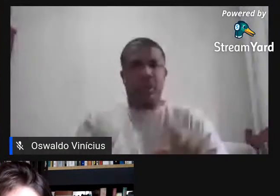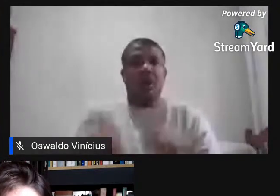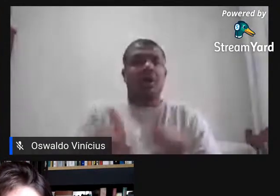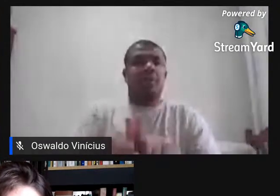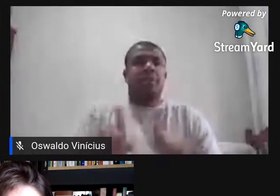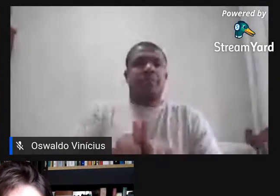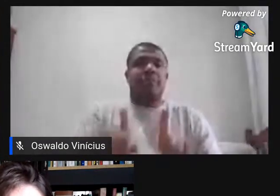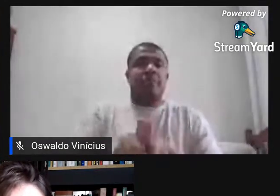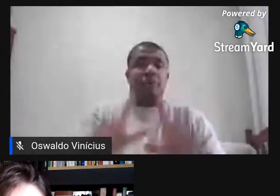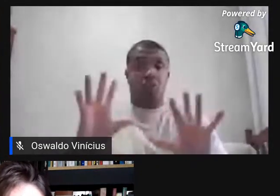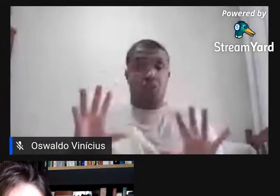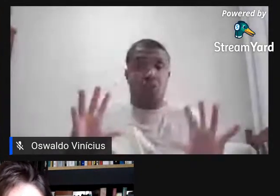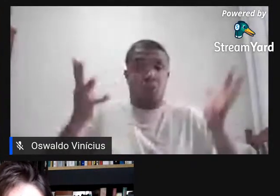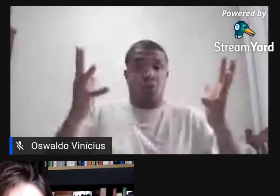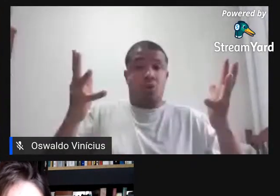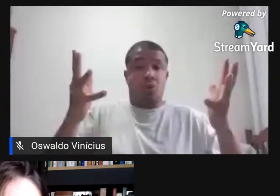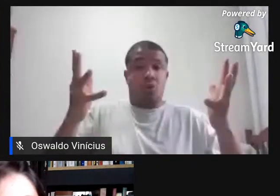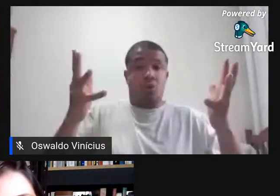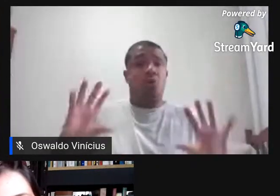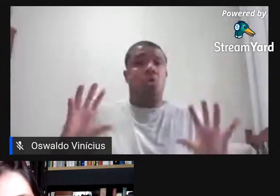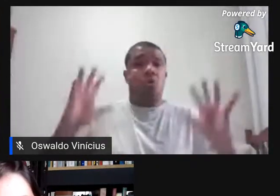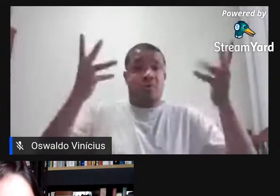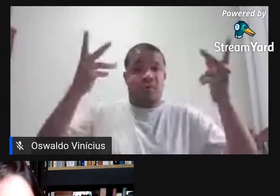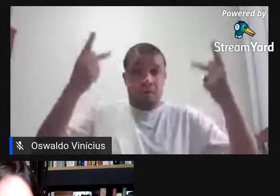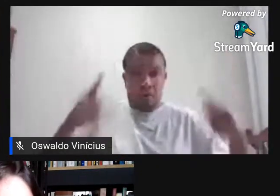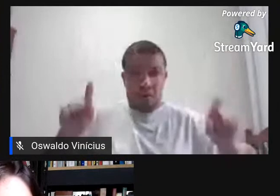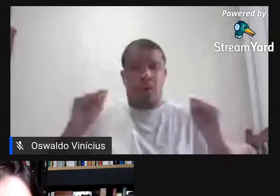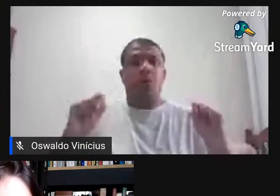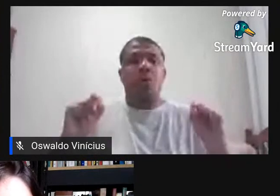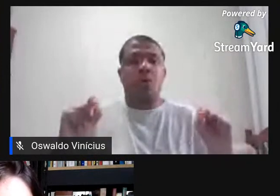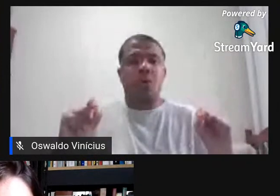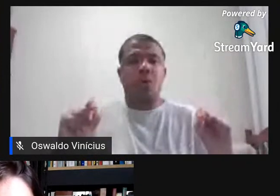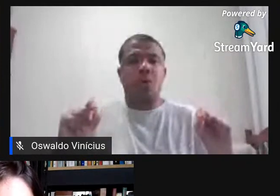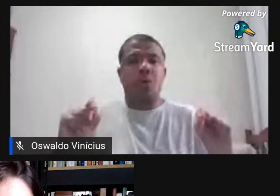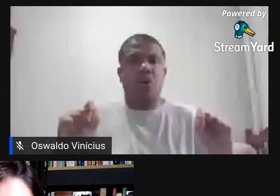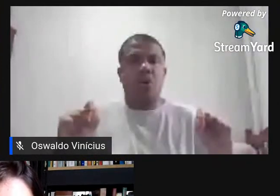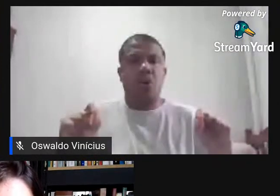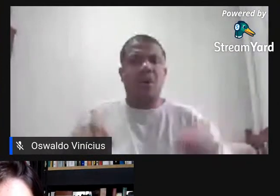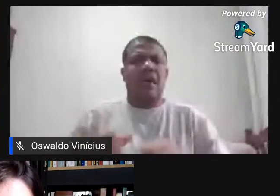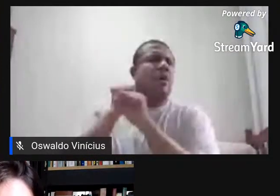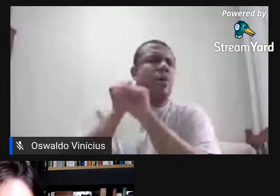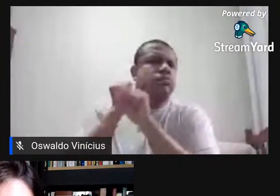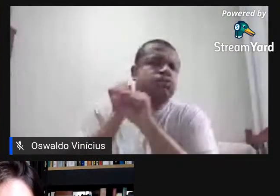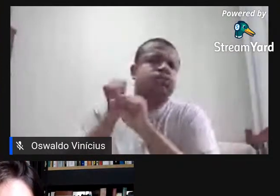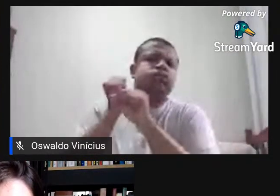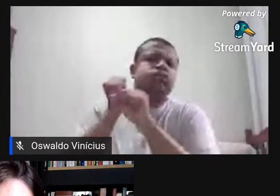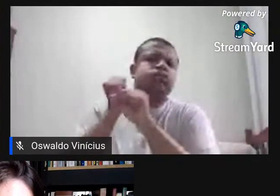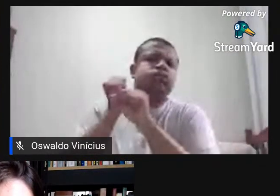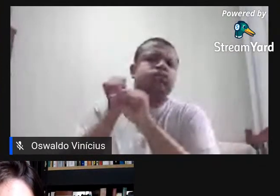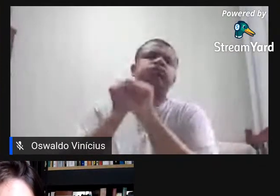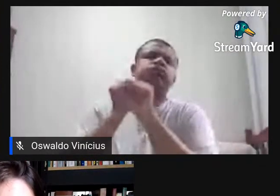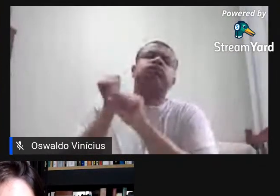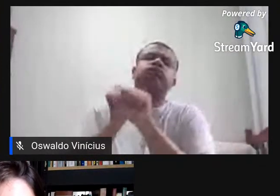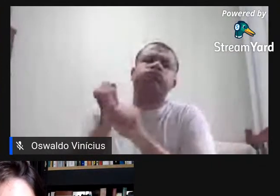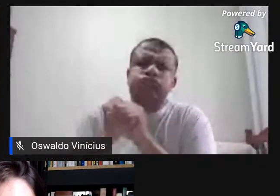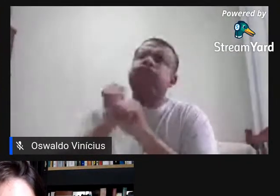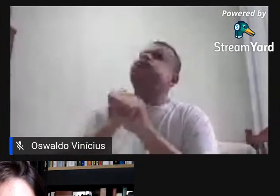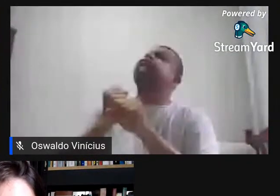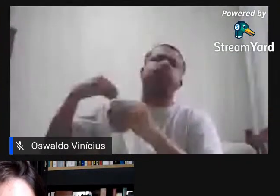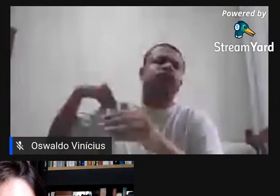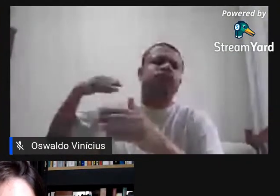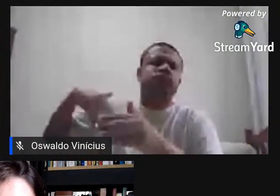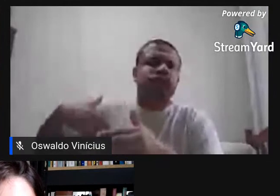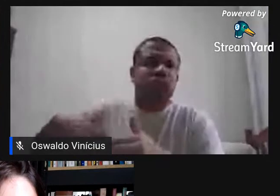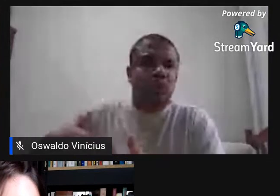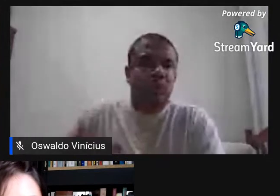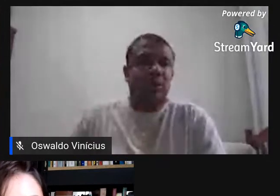a Clara mencionou rapidamente, mas já há muitos anos a gente sempre tem a jornada, né, intermídia, e nós